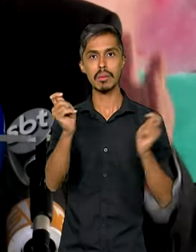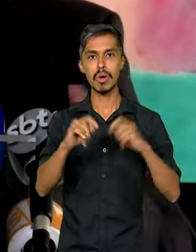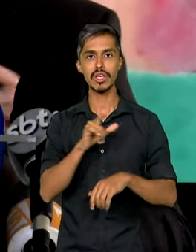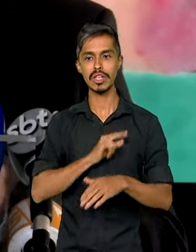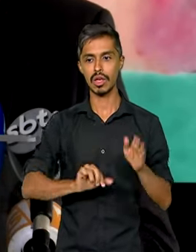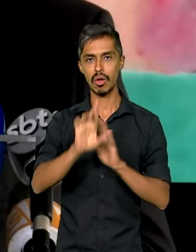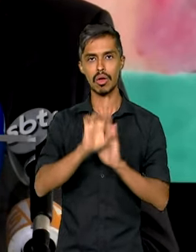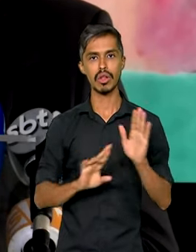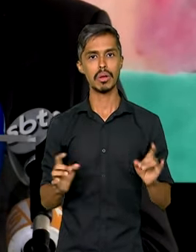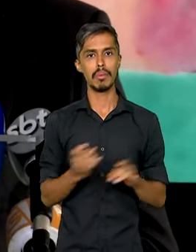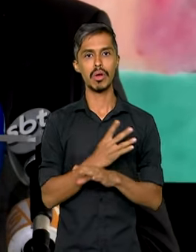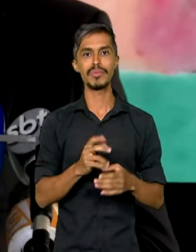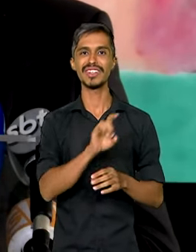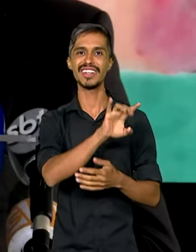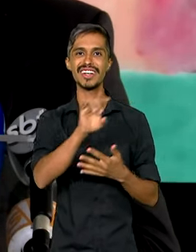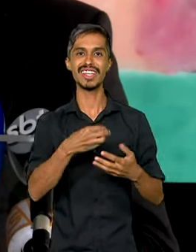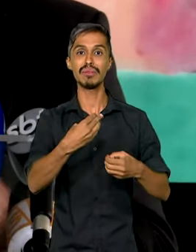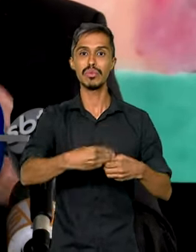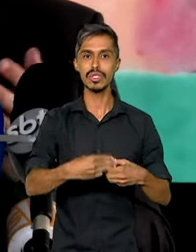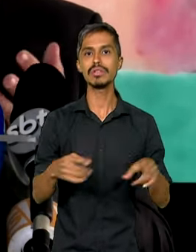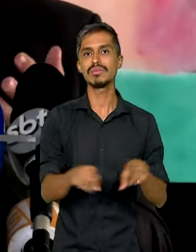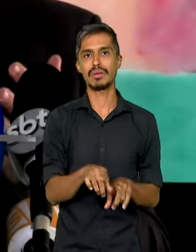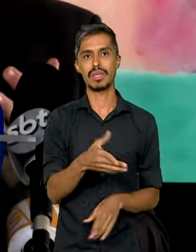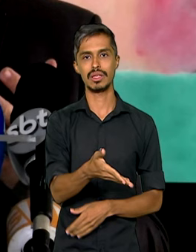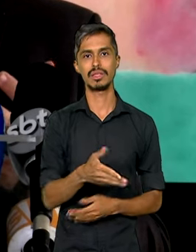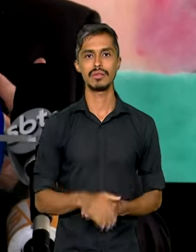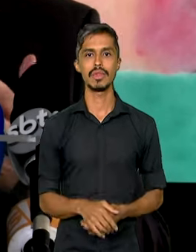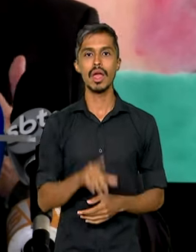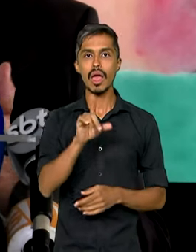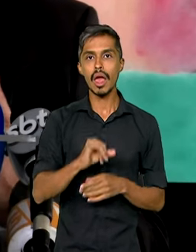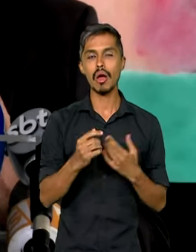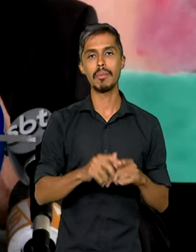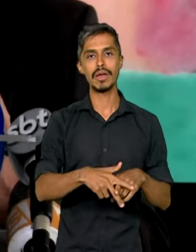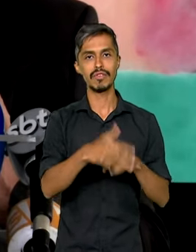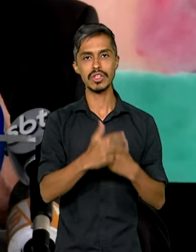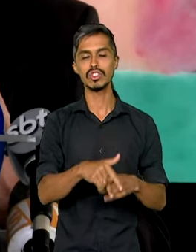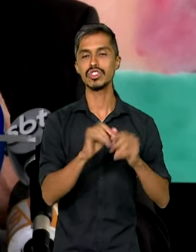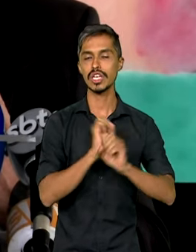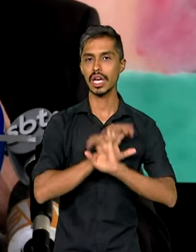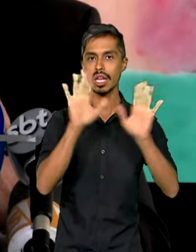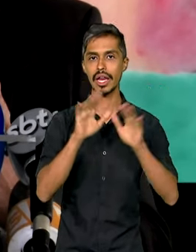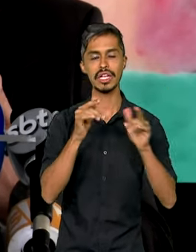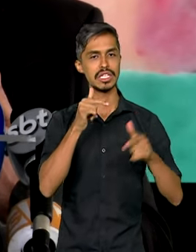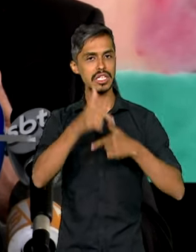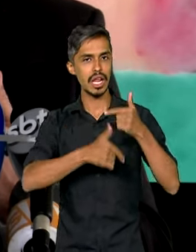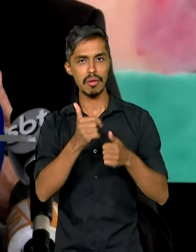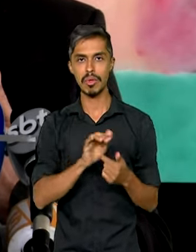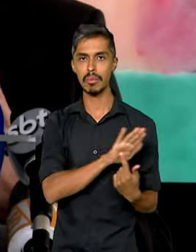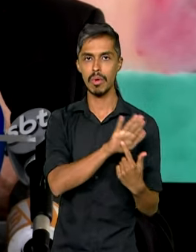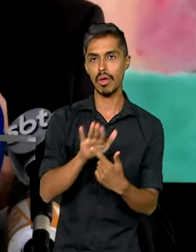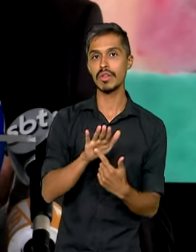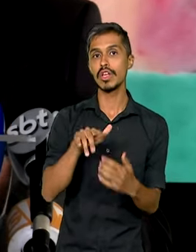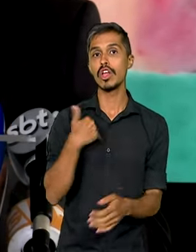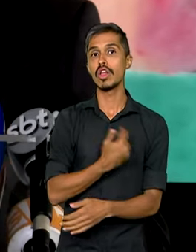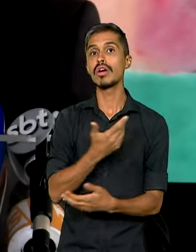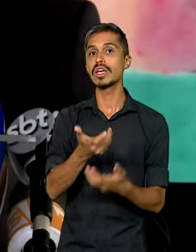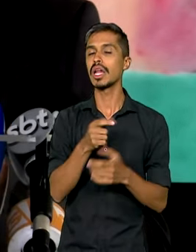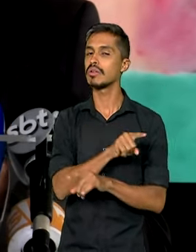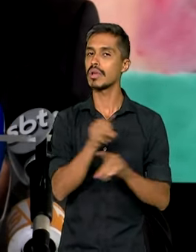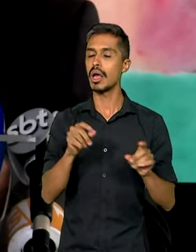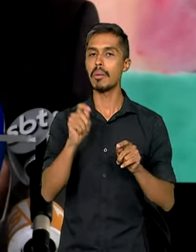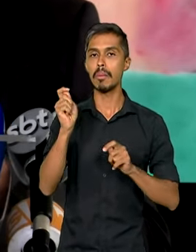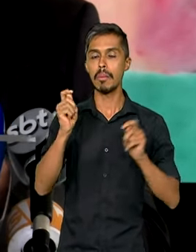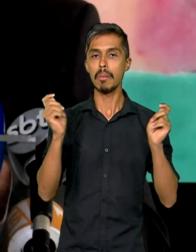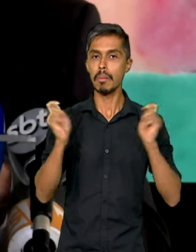ter o relatório pronto por município. É uma ferramenta de transparência, prestação de serviços, e nós queremos que a população